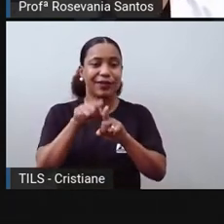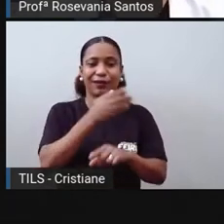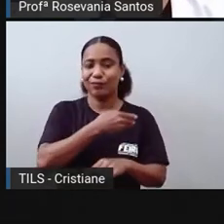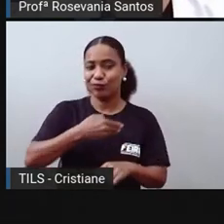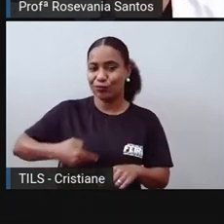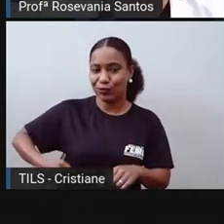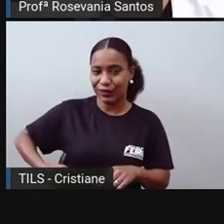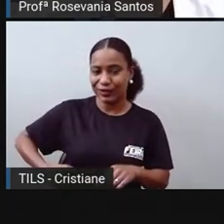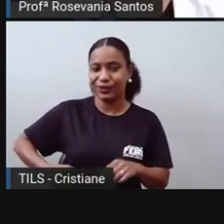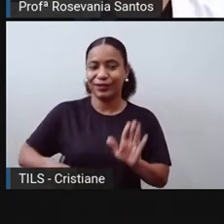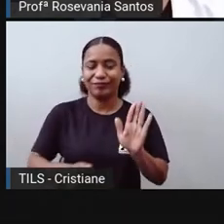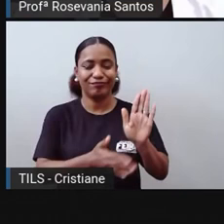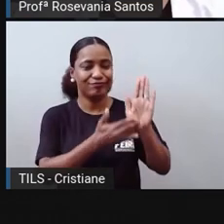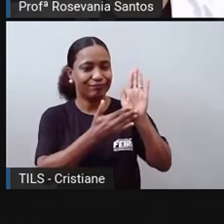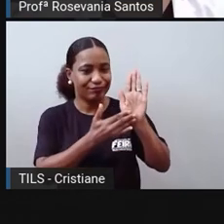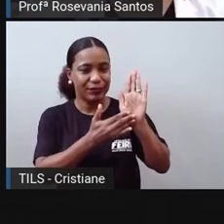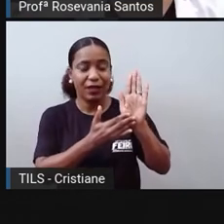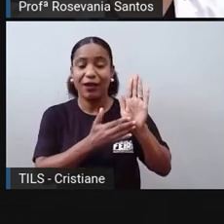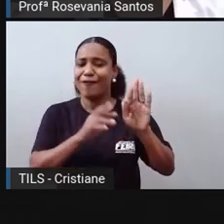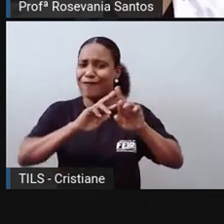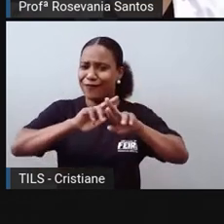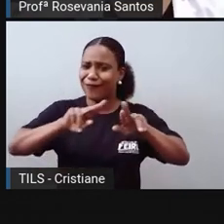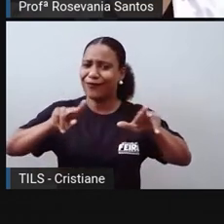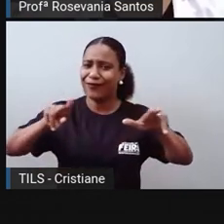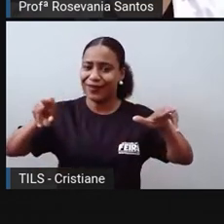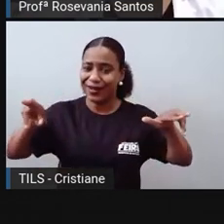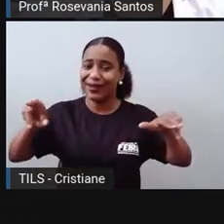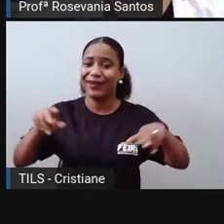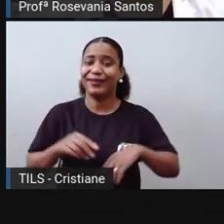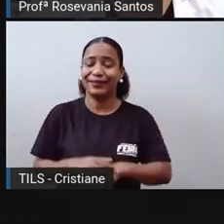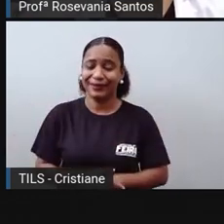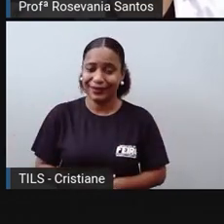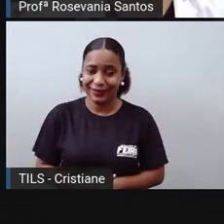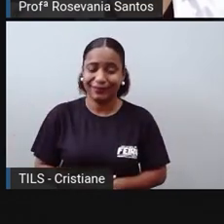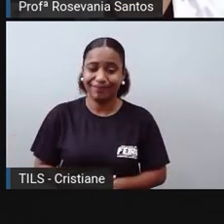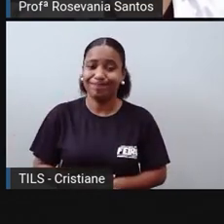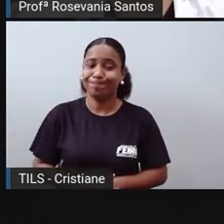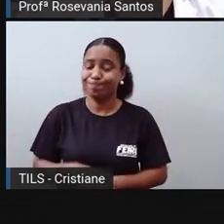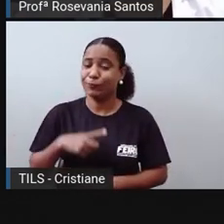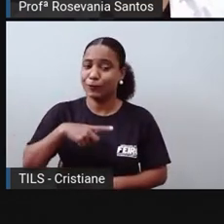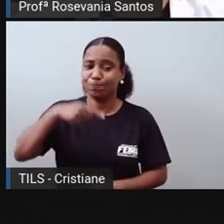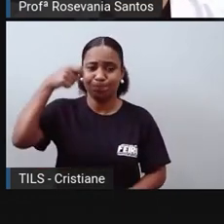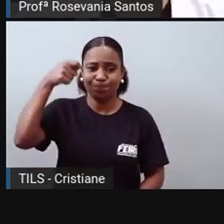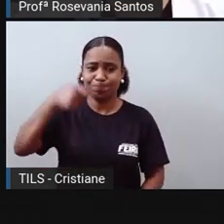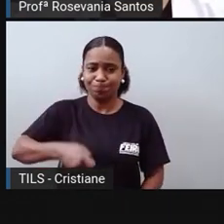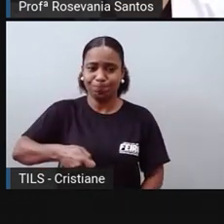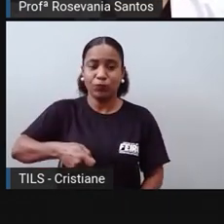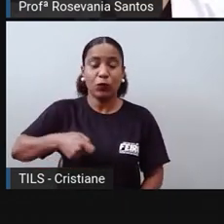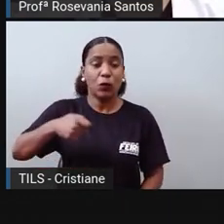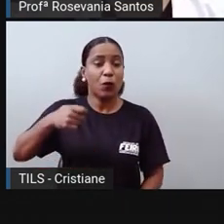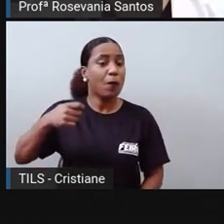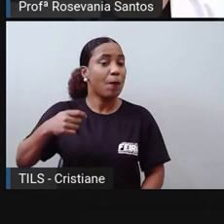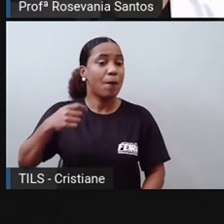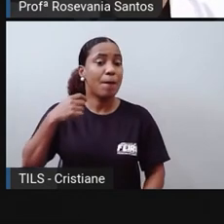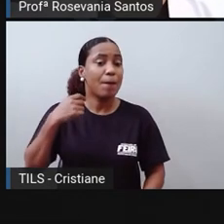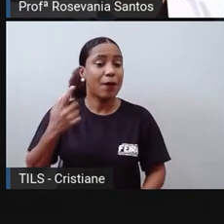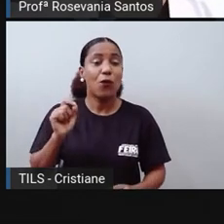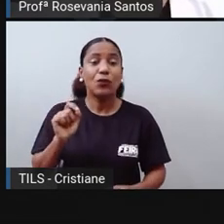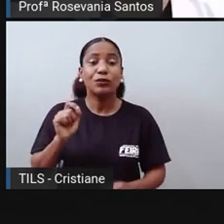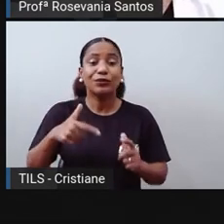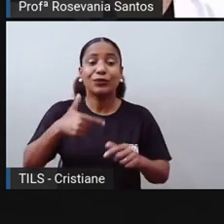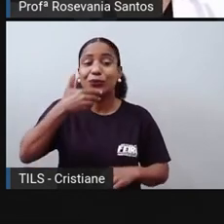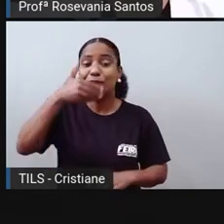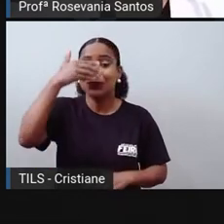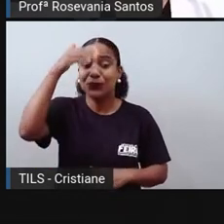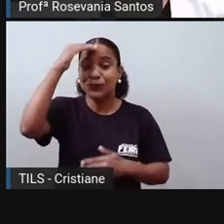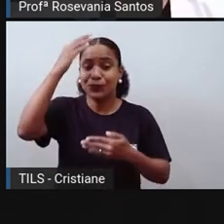né, está vivendo várias delas, principalmente aí agora, né, no Afeganistão, o protecionismo que